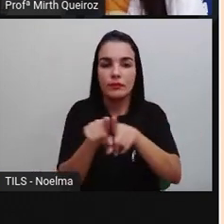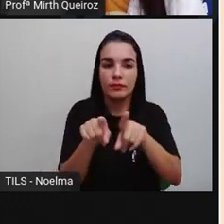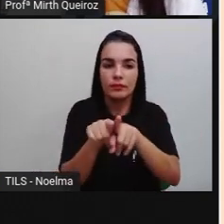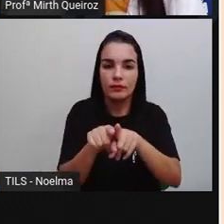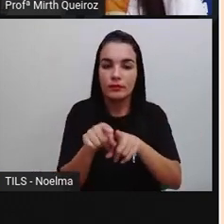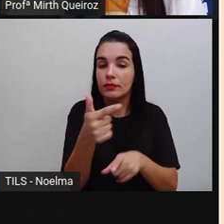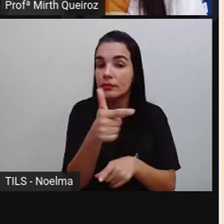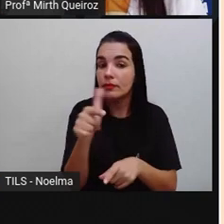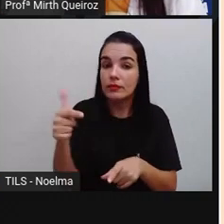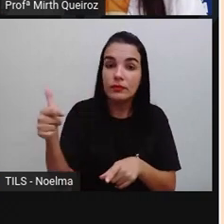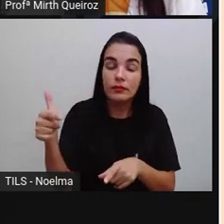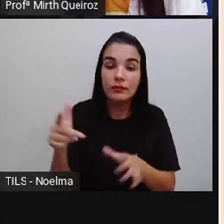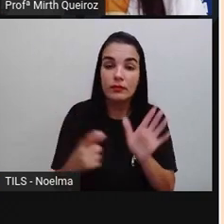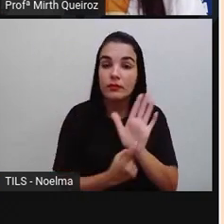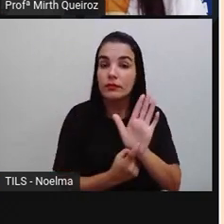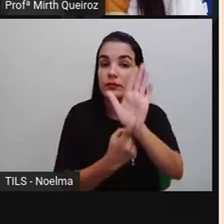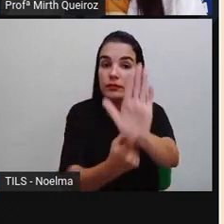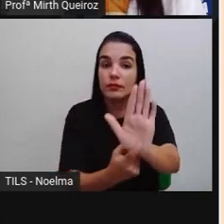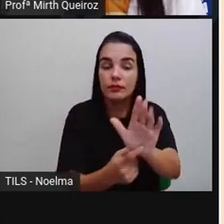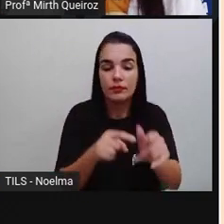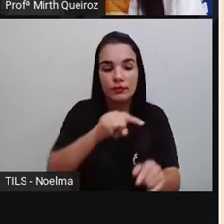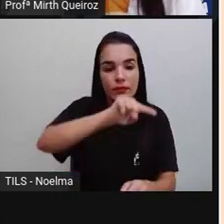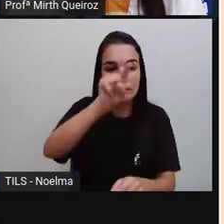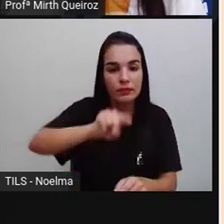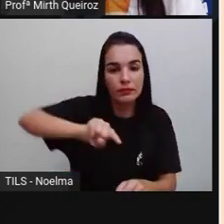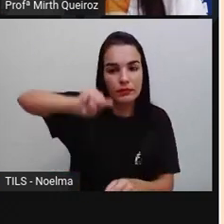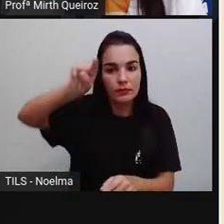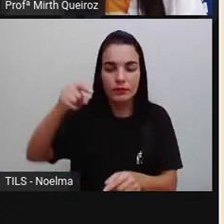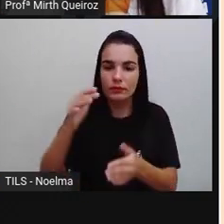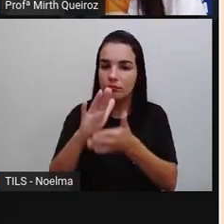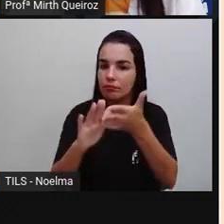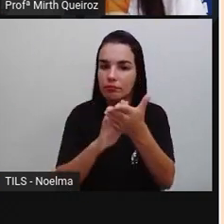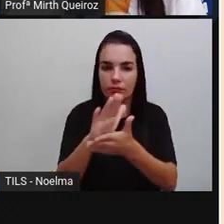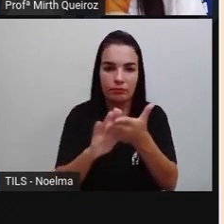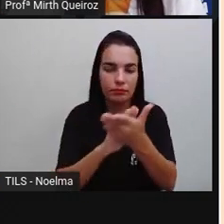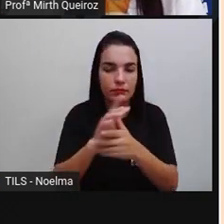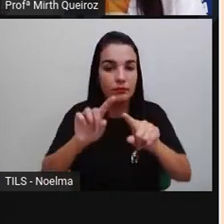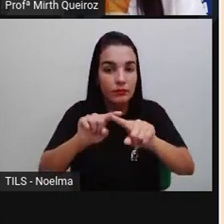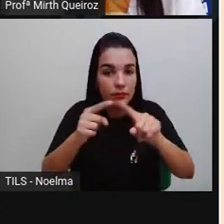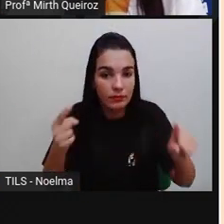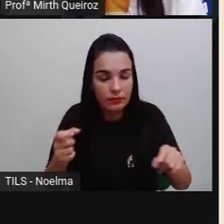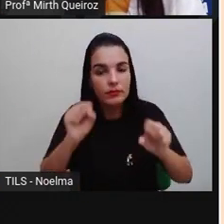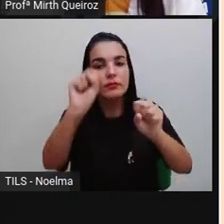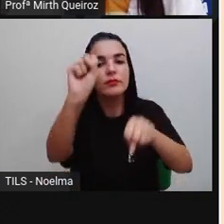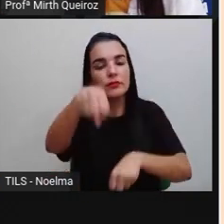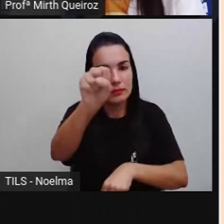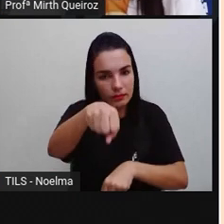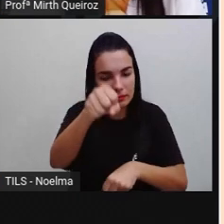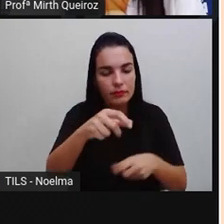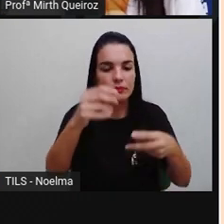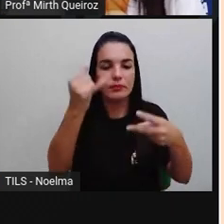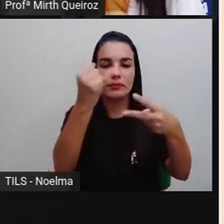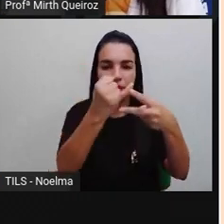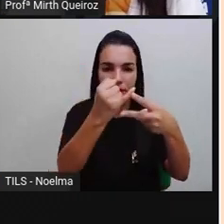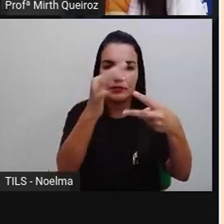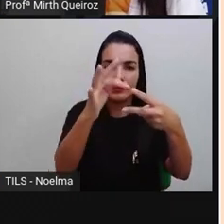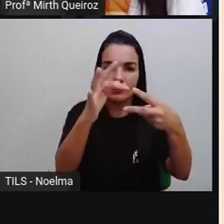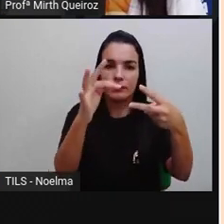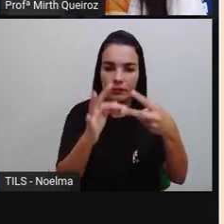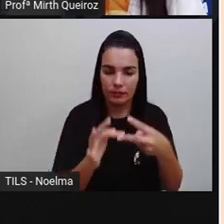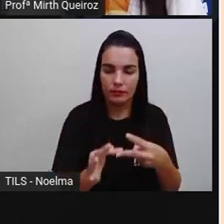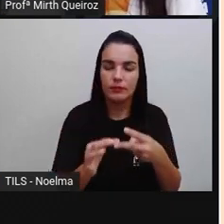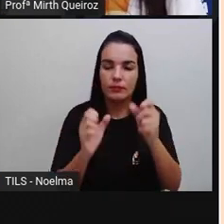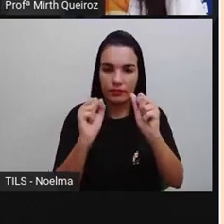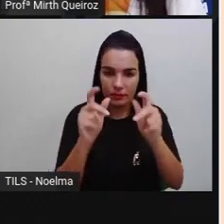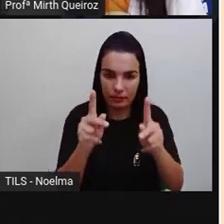não tem, não apresenta nenhuma curva. Então, aqui sim, se trataria de um polígono. Esse polígono,